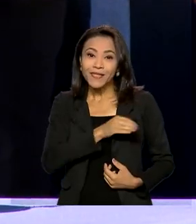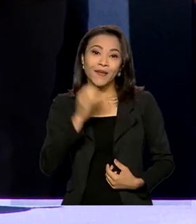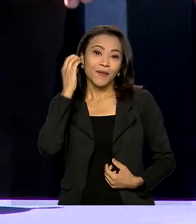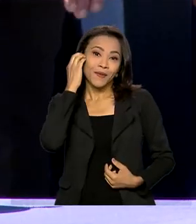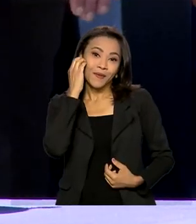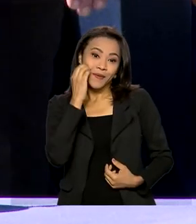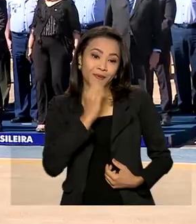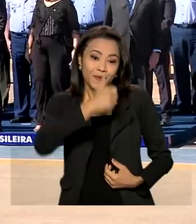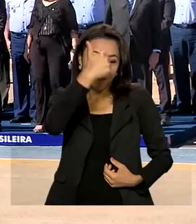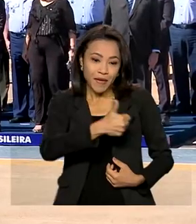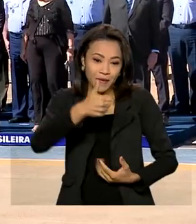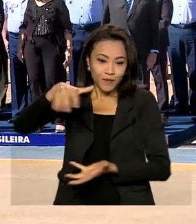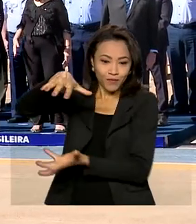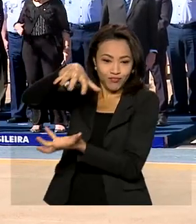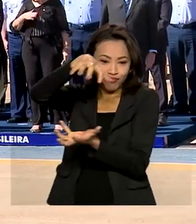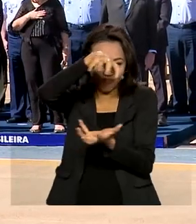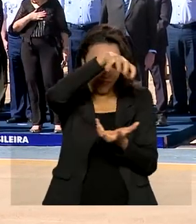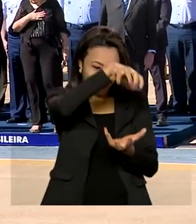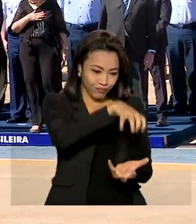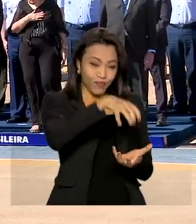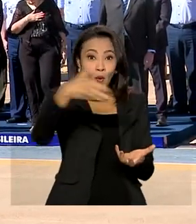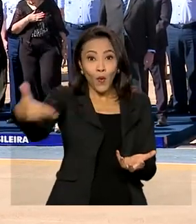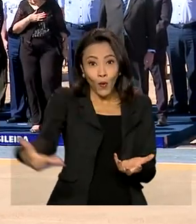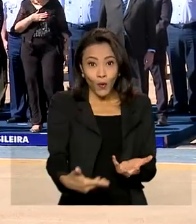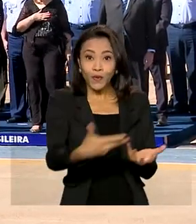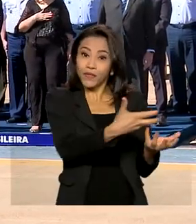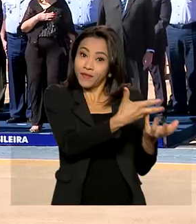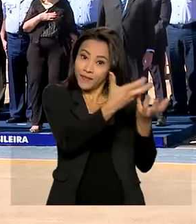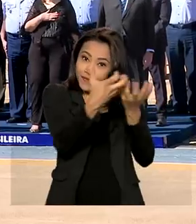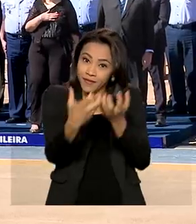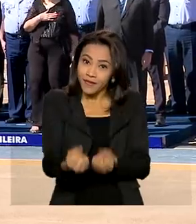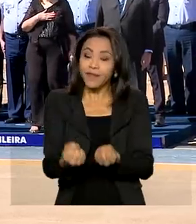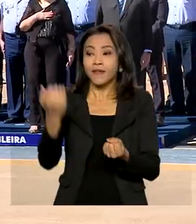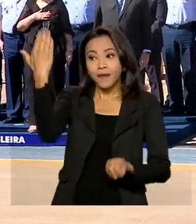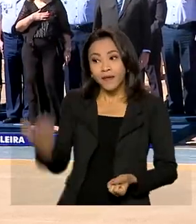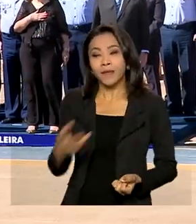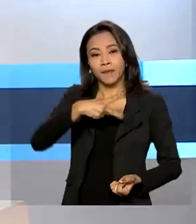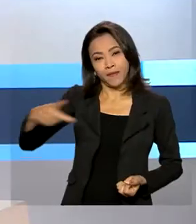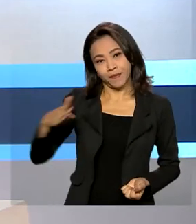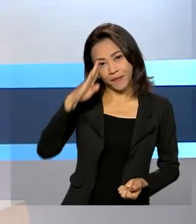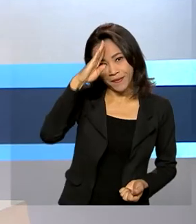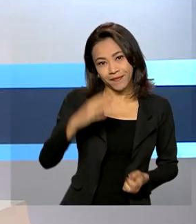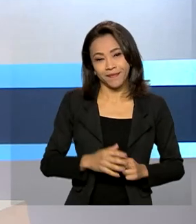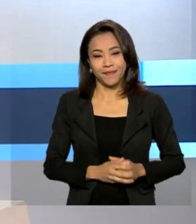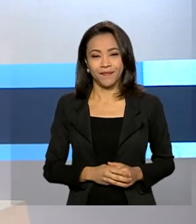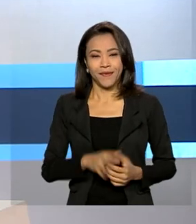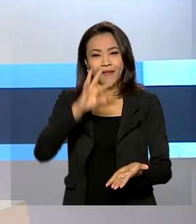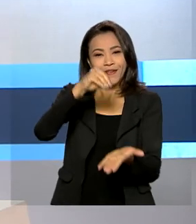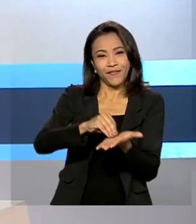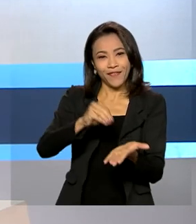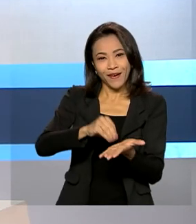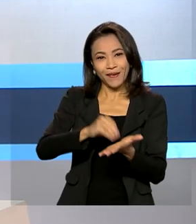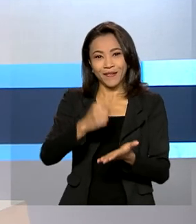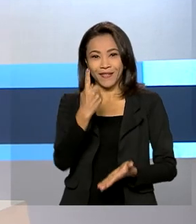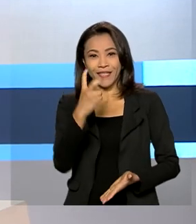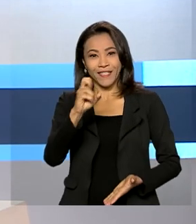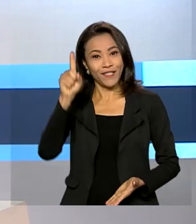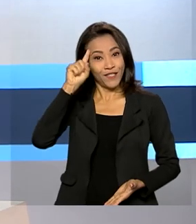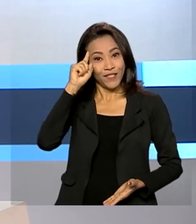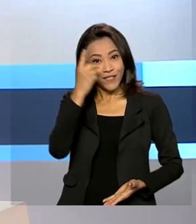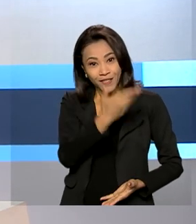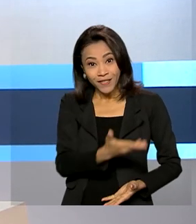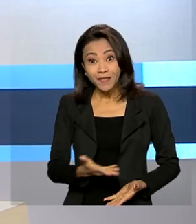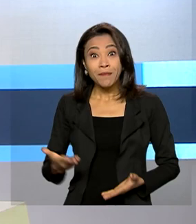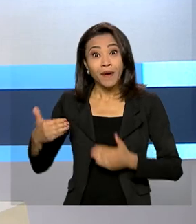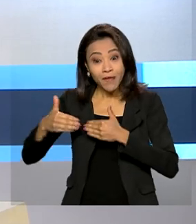Pedro I será recebido hoje pelo presidente Jair Bolsonaro e faltam 15 dias para o